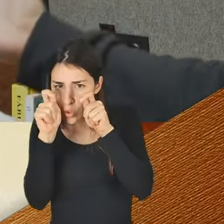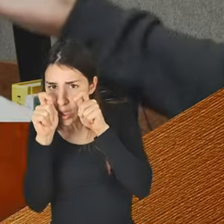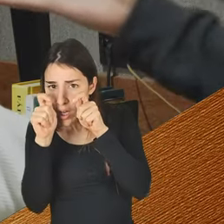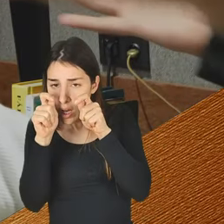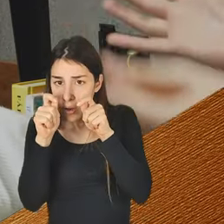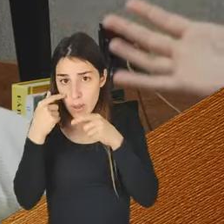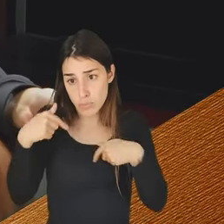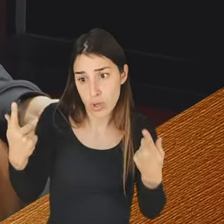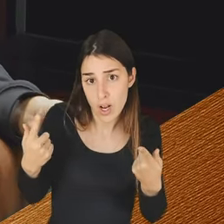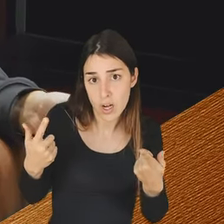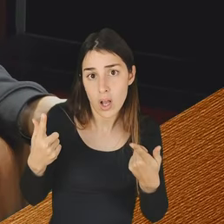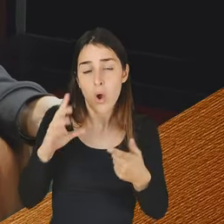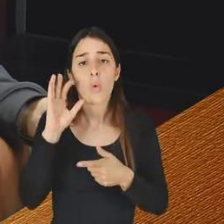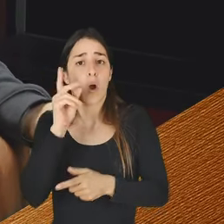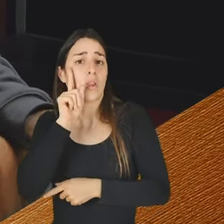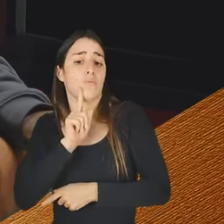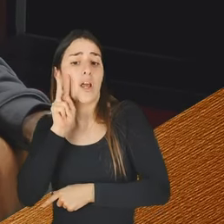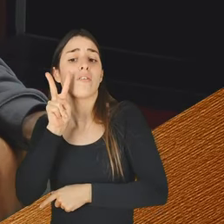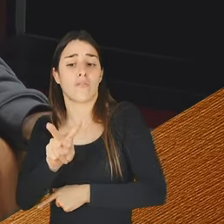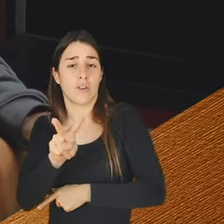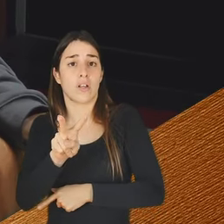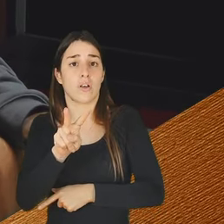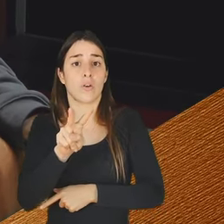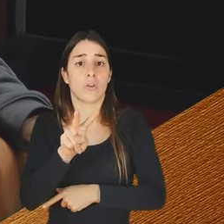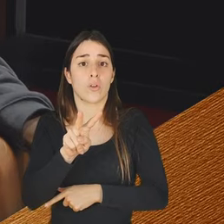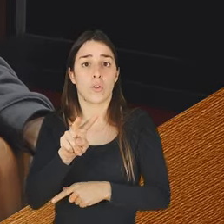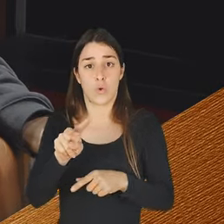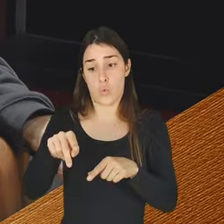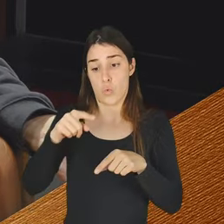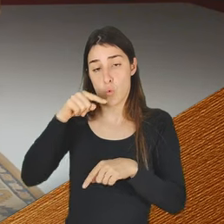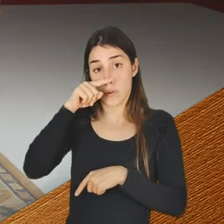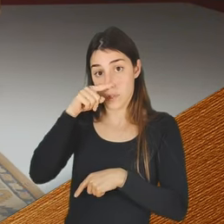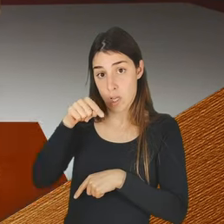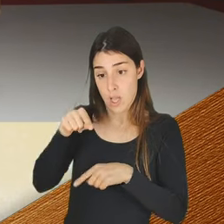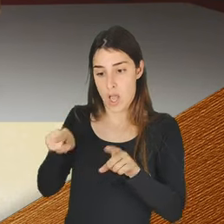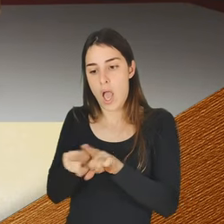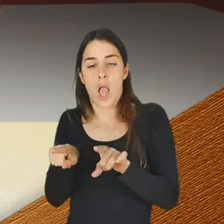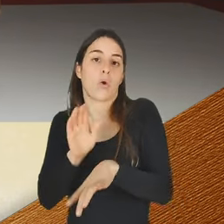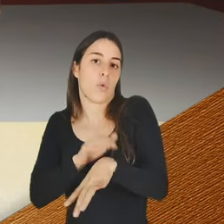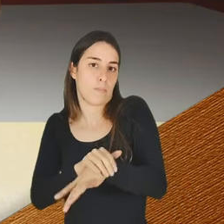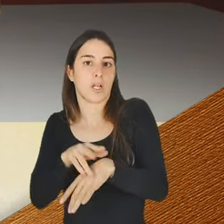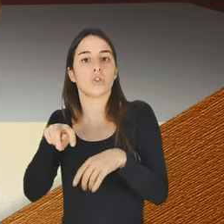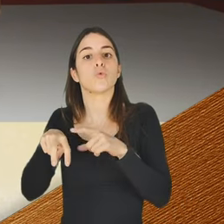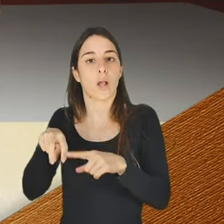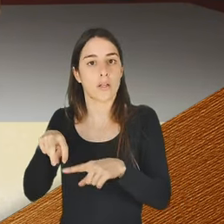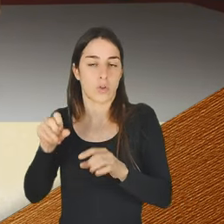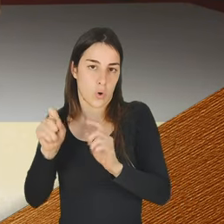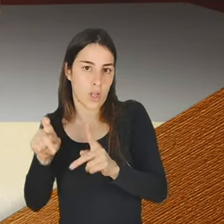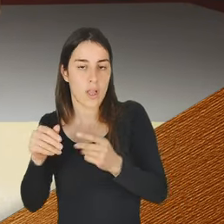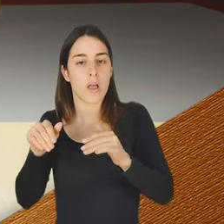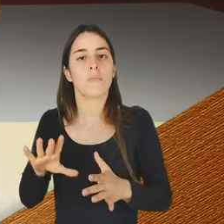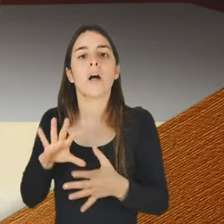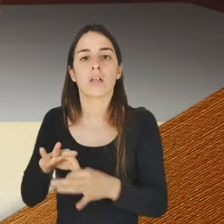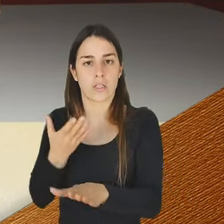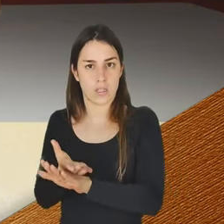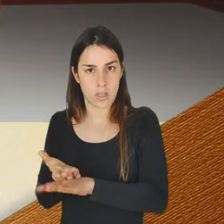É que quando a mulher o apanha na casa de banho já sentado, são os joelhos. Estás a perceber? E em relação ao amor, vai-lhe negar o